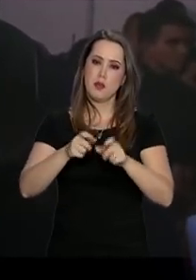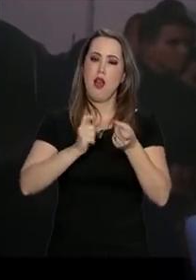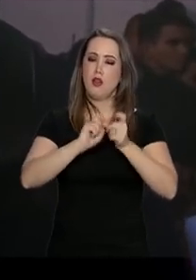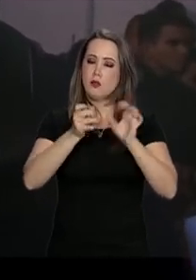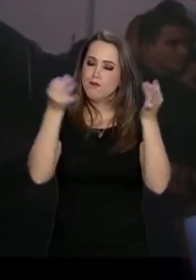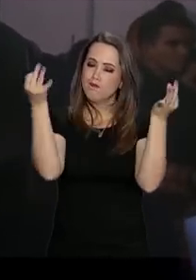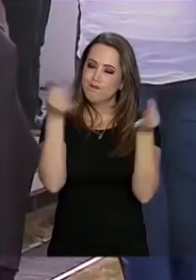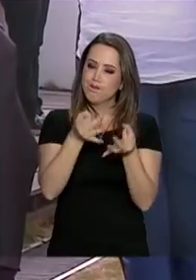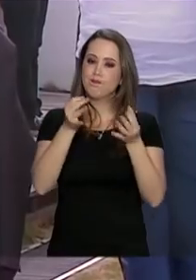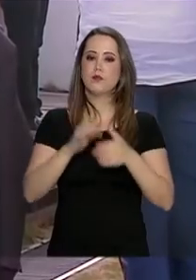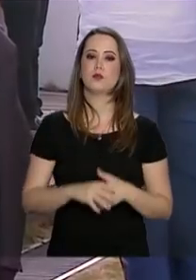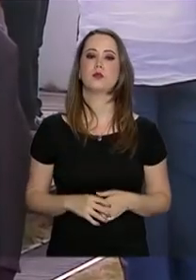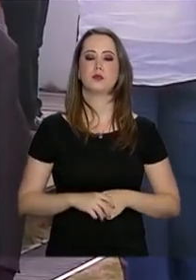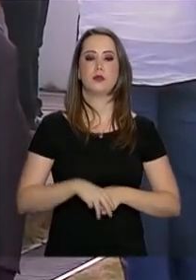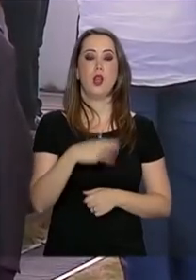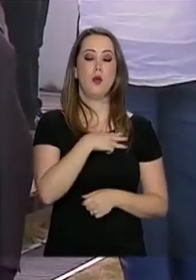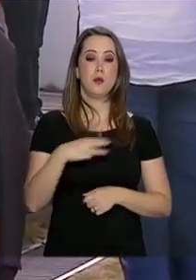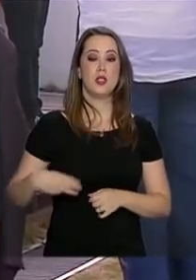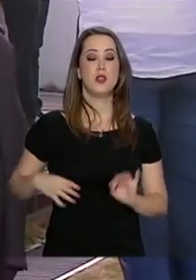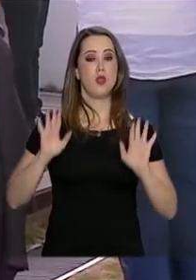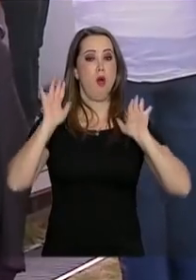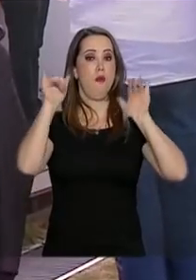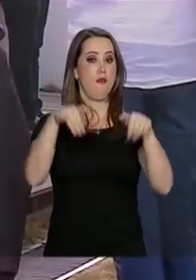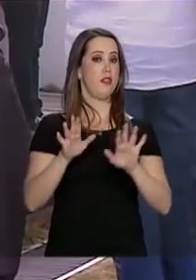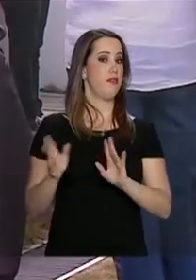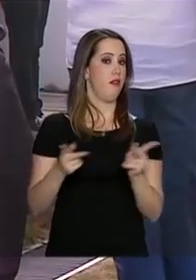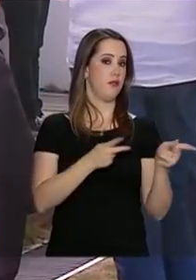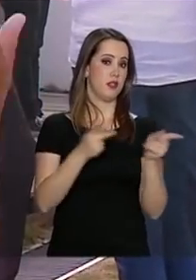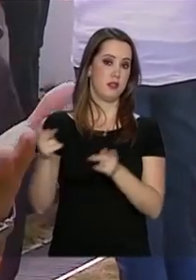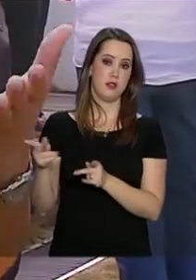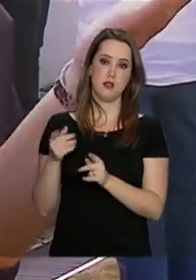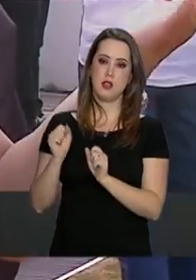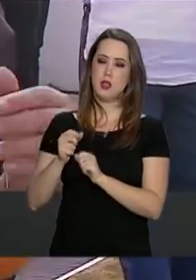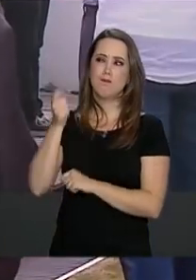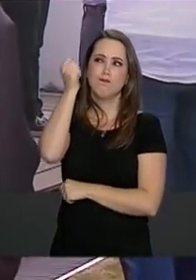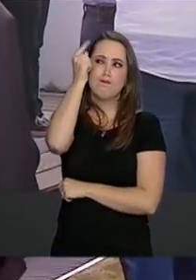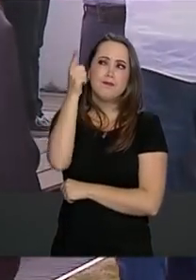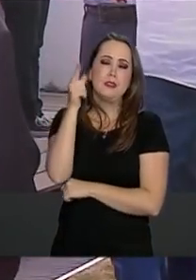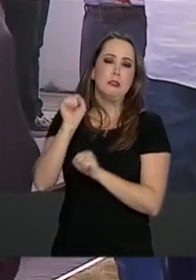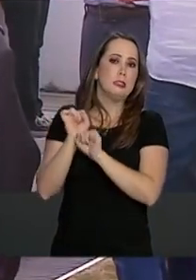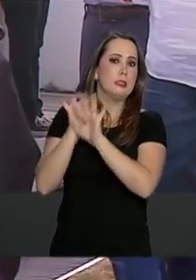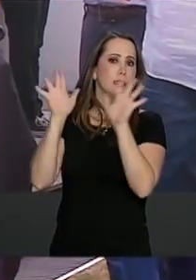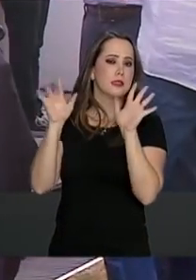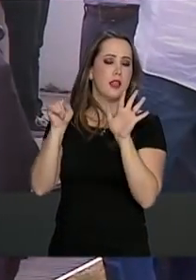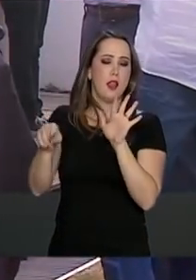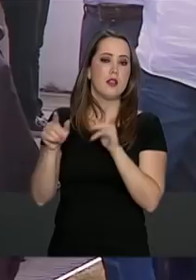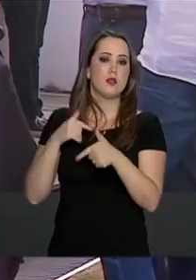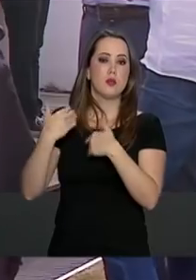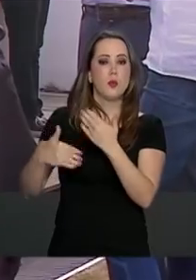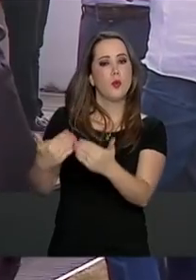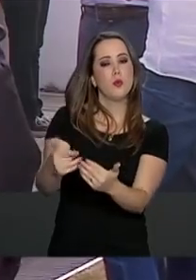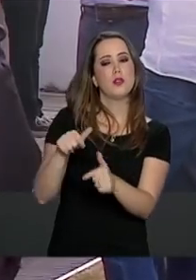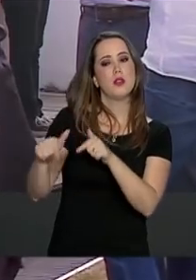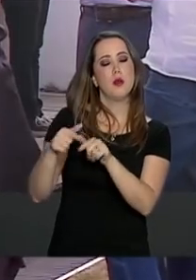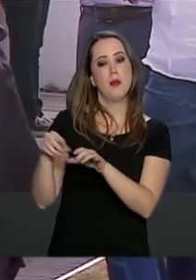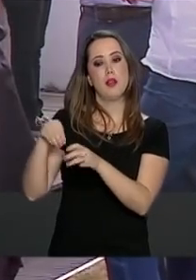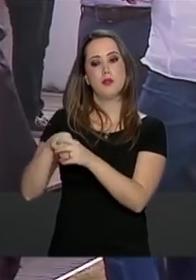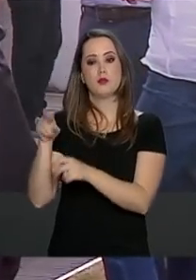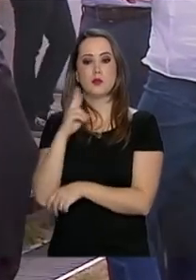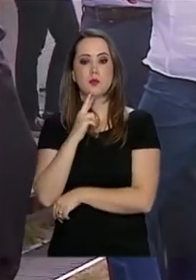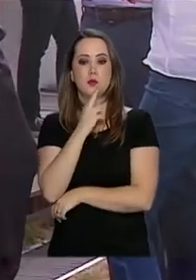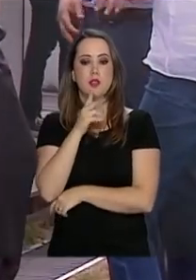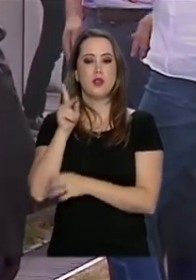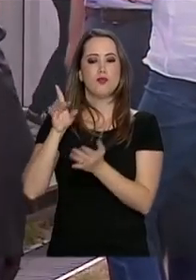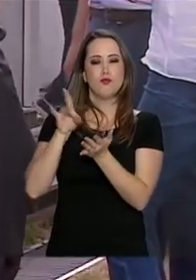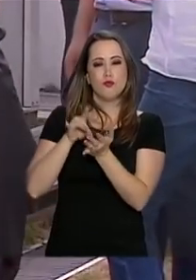governabilidade melhor. Os ministros encerraram a visita com uma ideia mais clara sobre o trabalho desenvolvido pela Operação Acolhida e a realidade